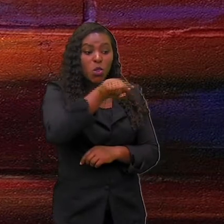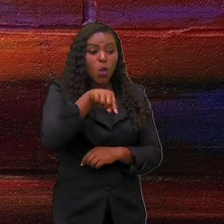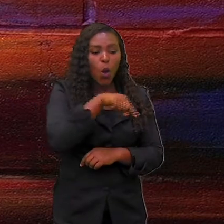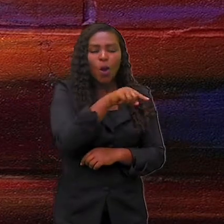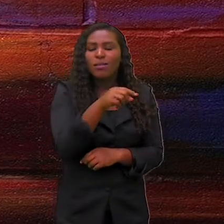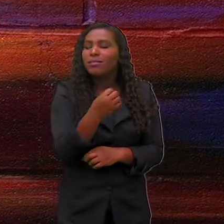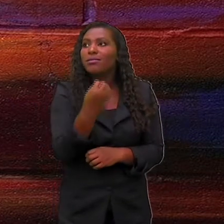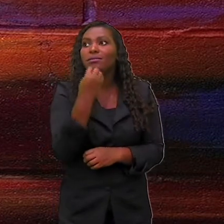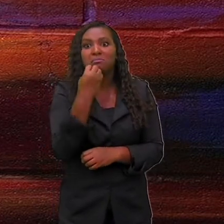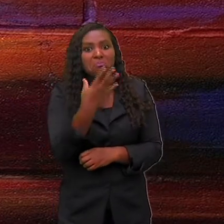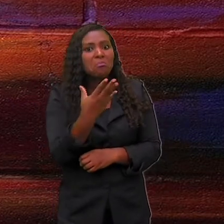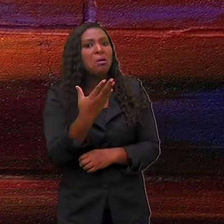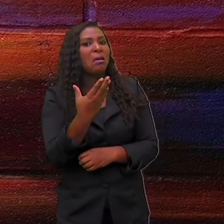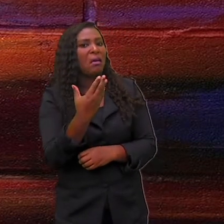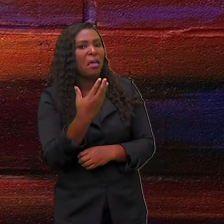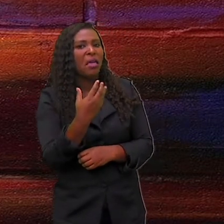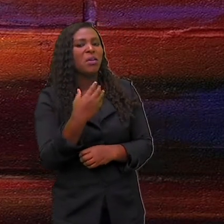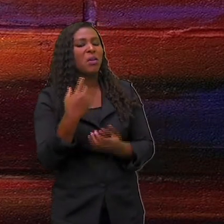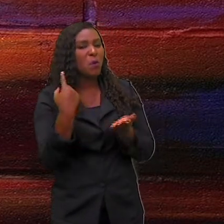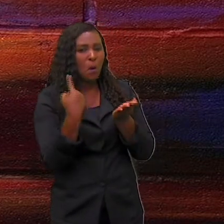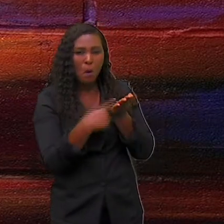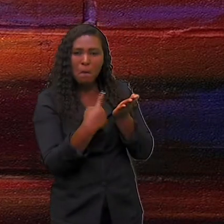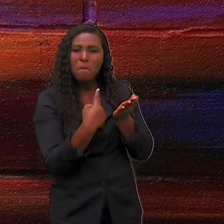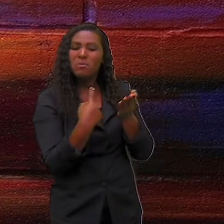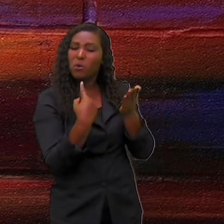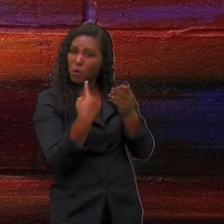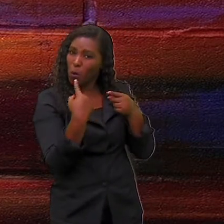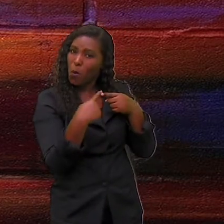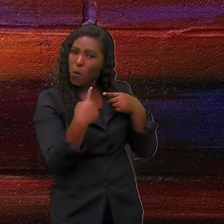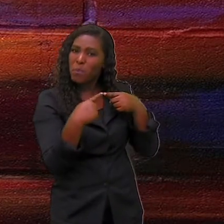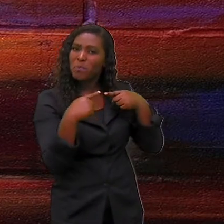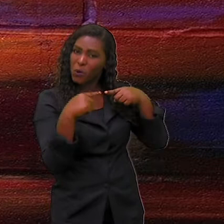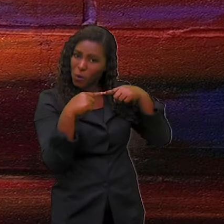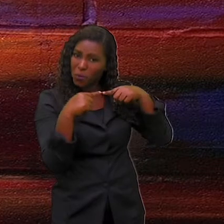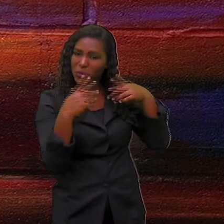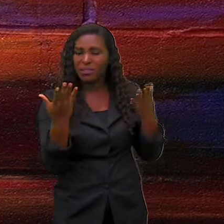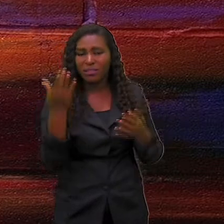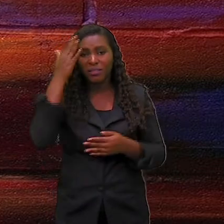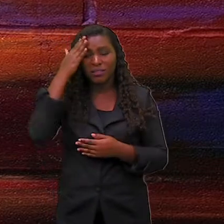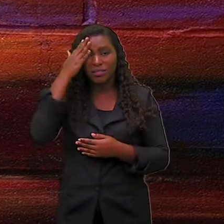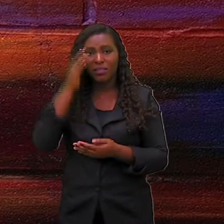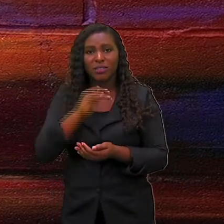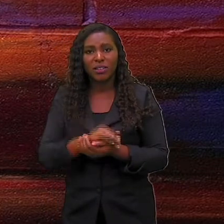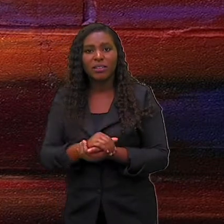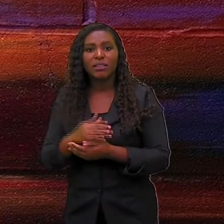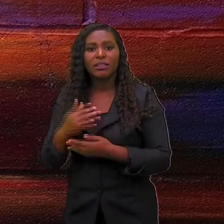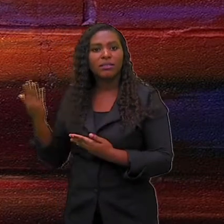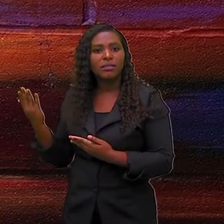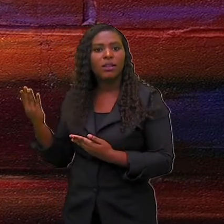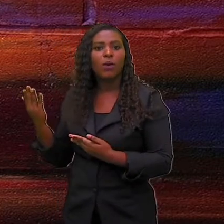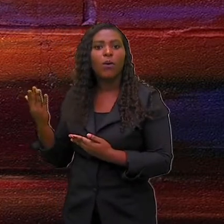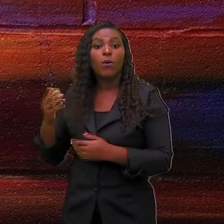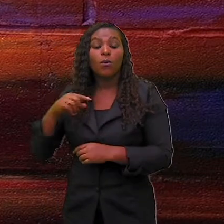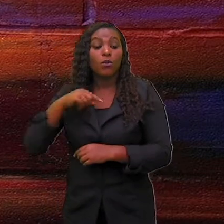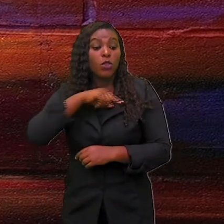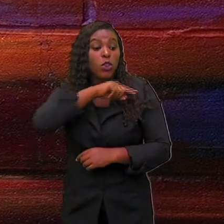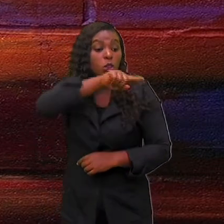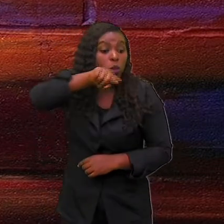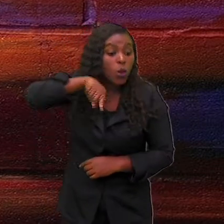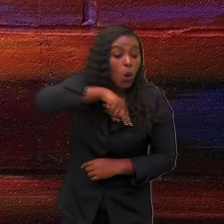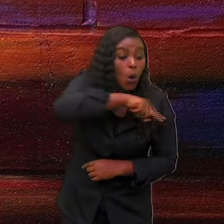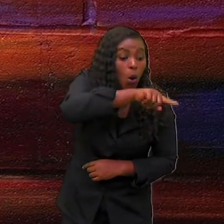Todos nos damos muito bem. Nós nos damos bem e nós recebemos aí o